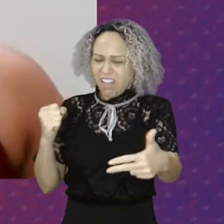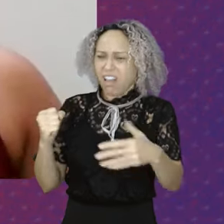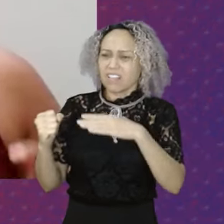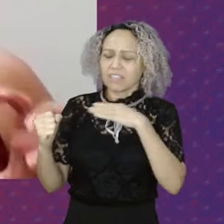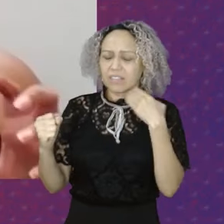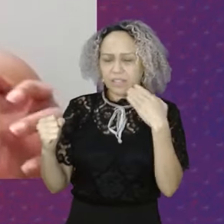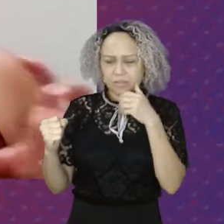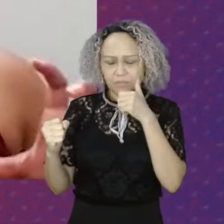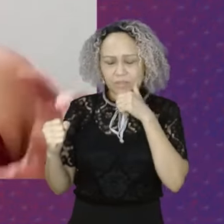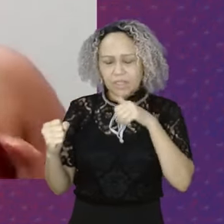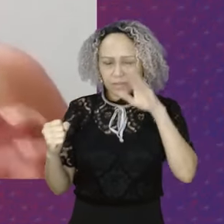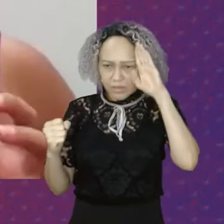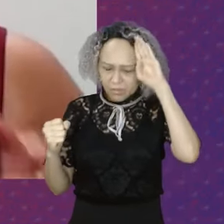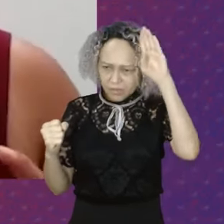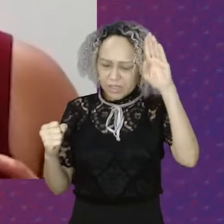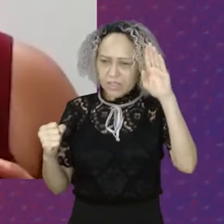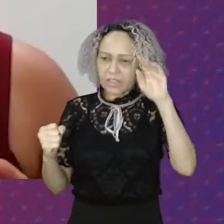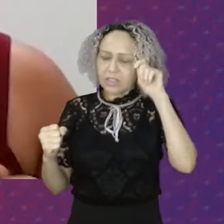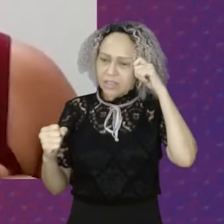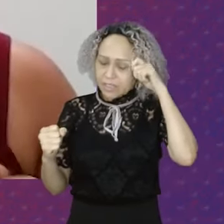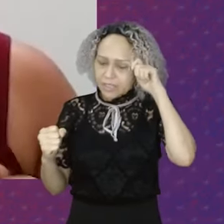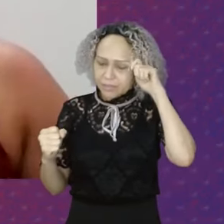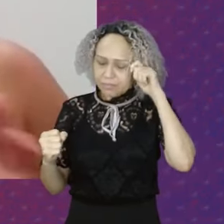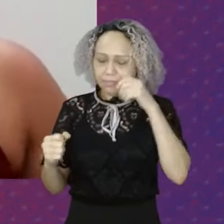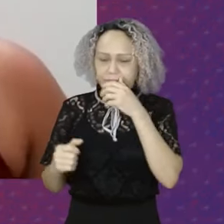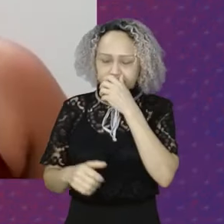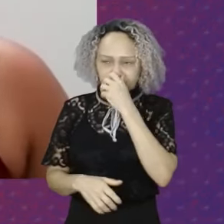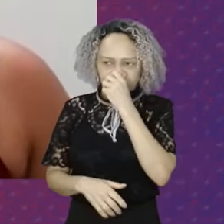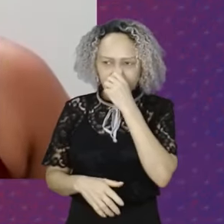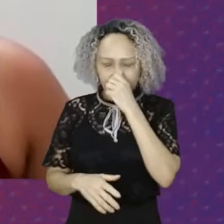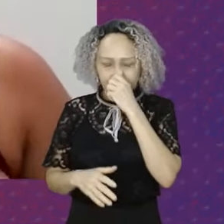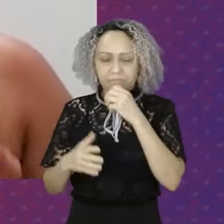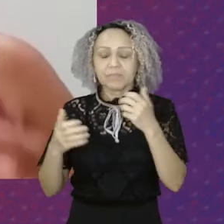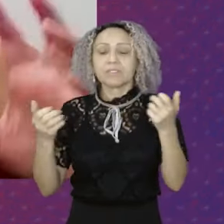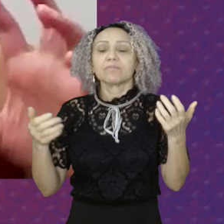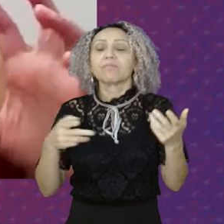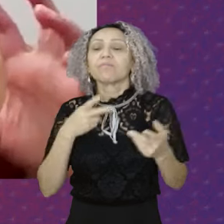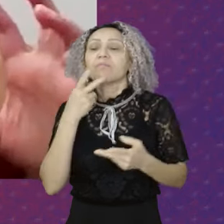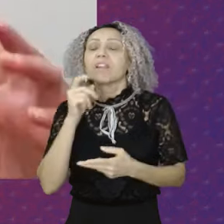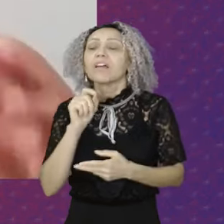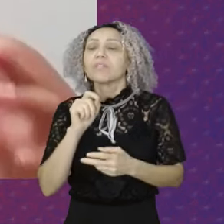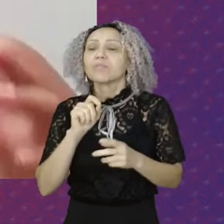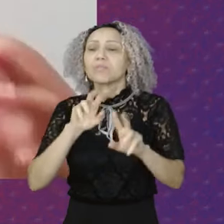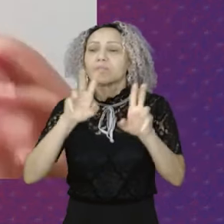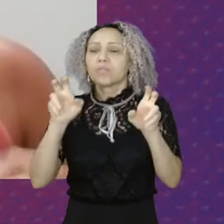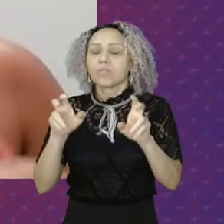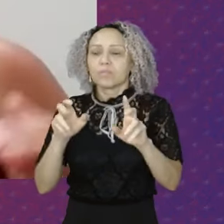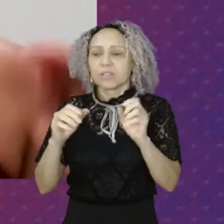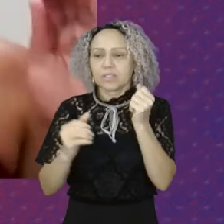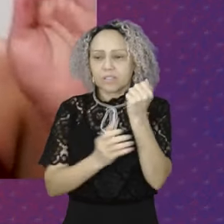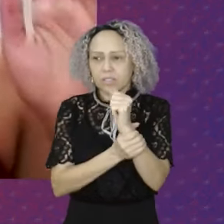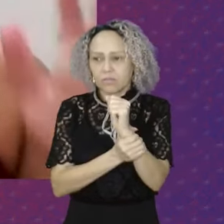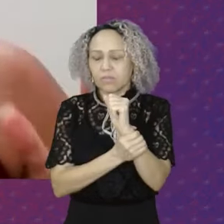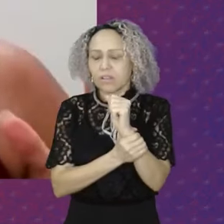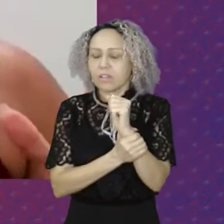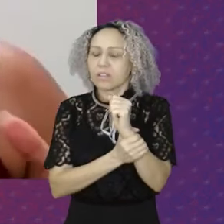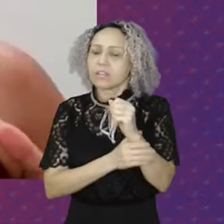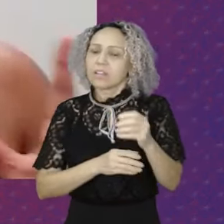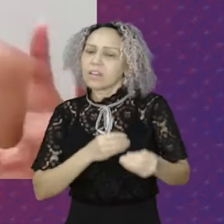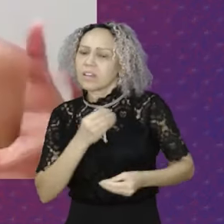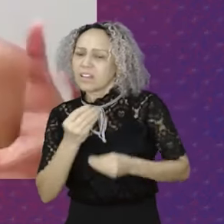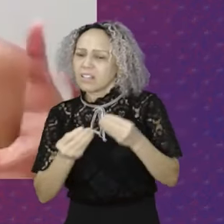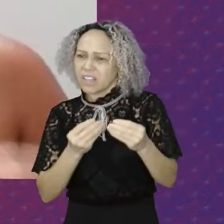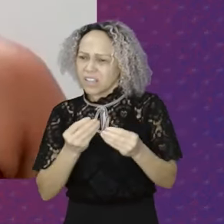Então falar sobre segurança no Brasil Não pode estar relacionado apenas A essa noção da